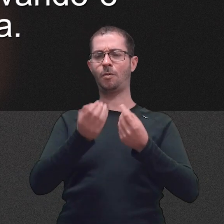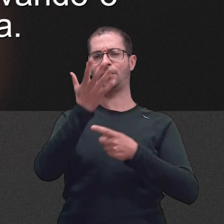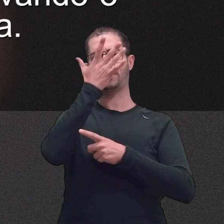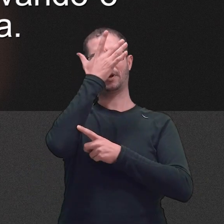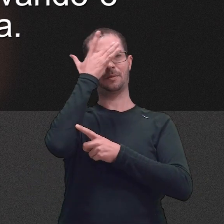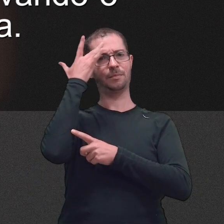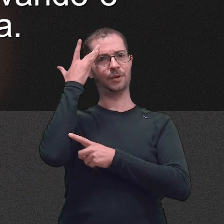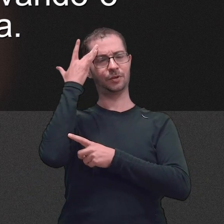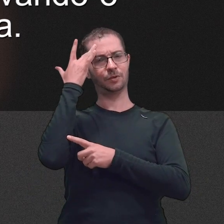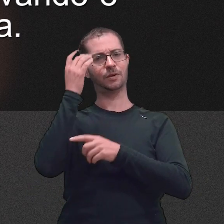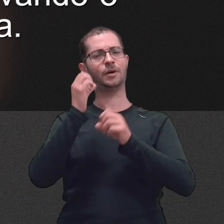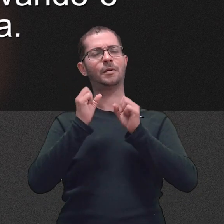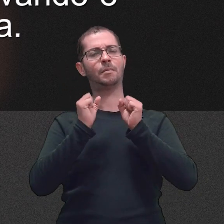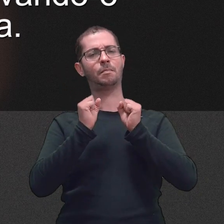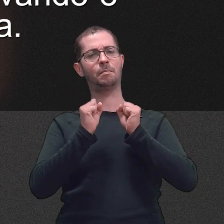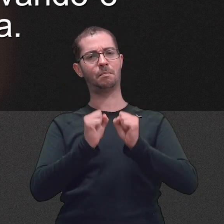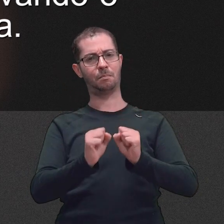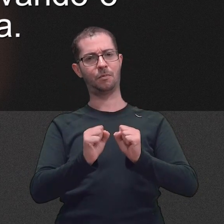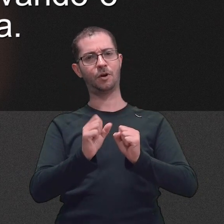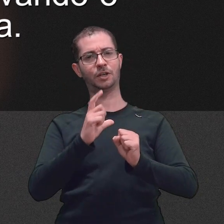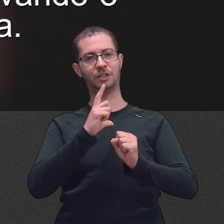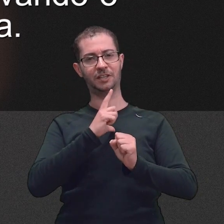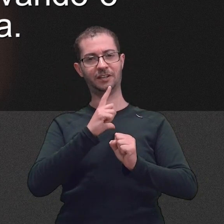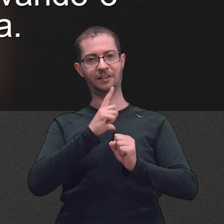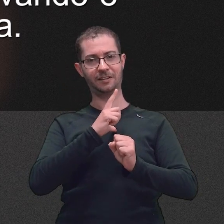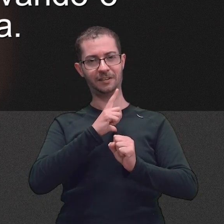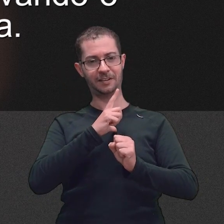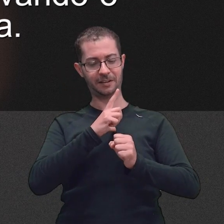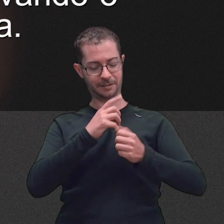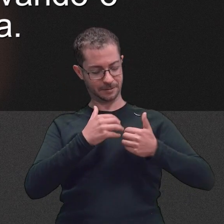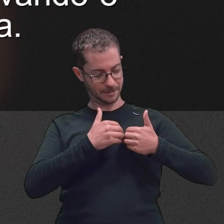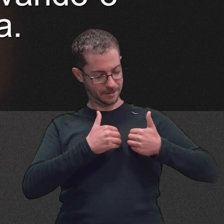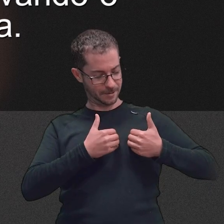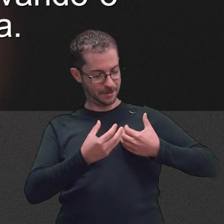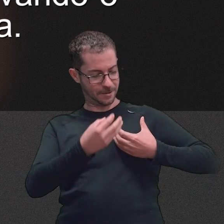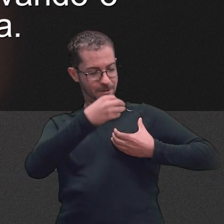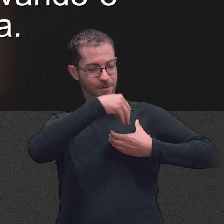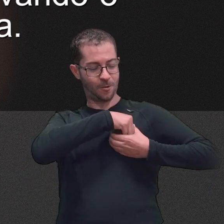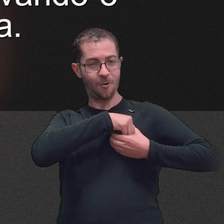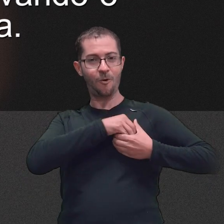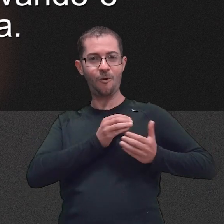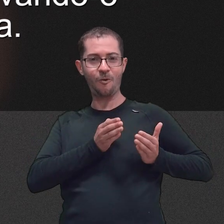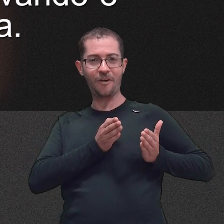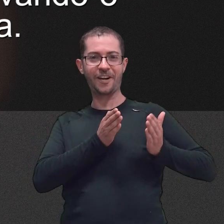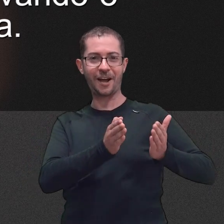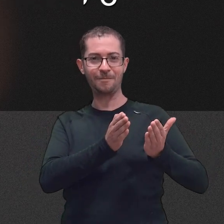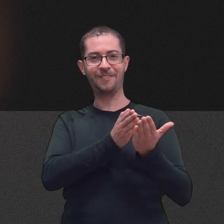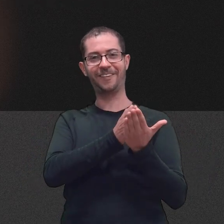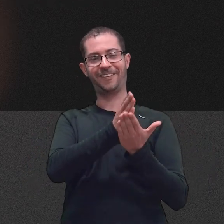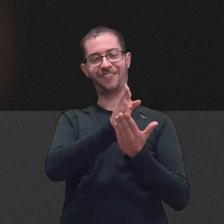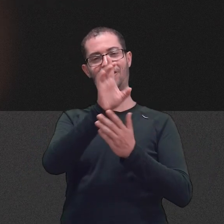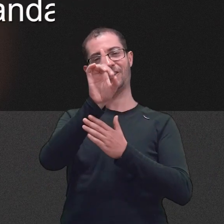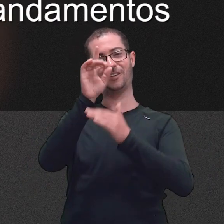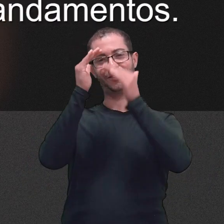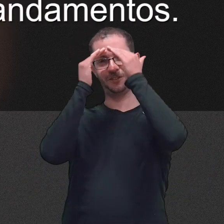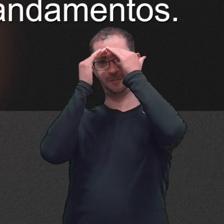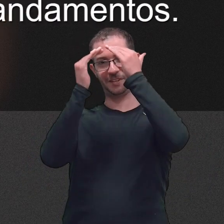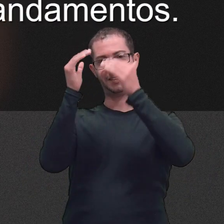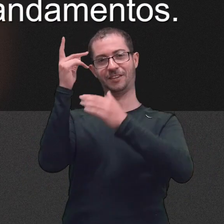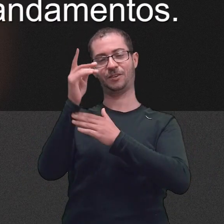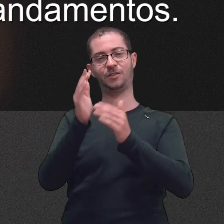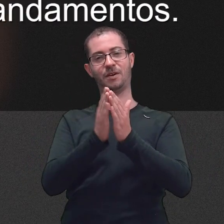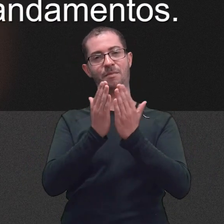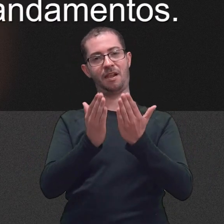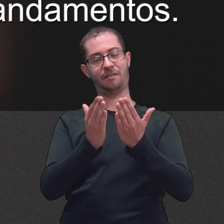guardar puro o seu caminho? Observando segundo a tua palavra. De todo o